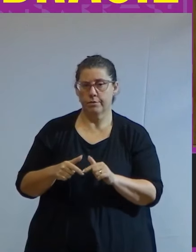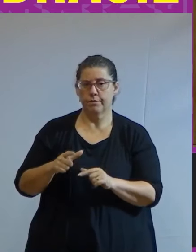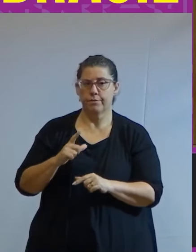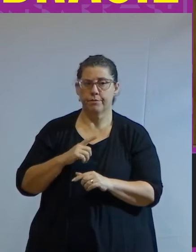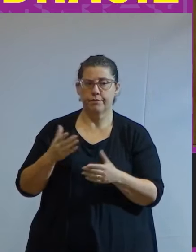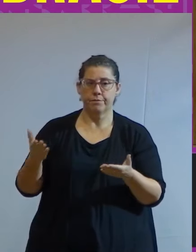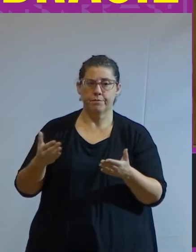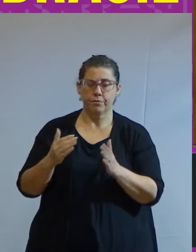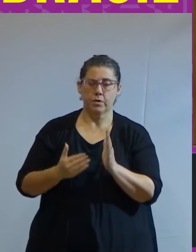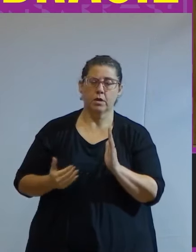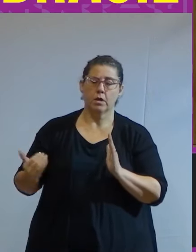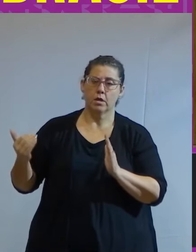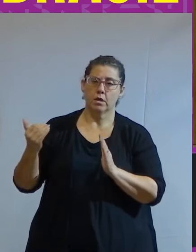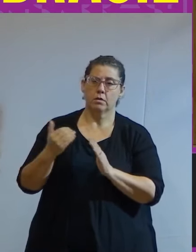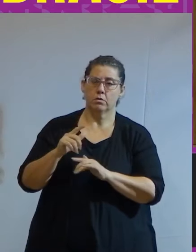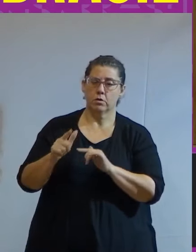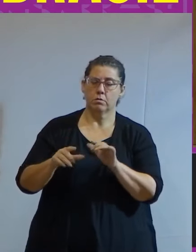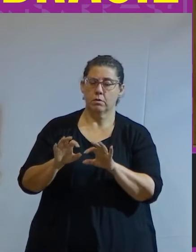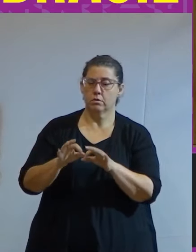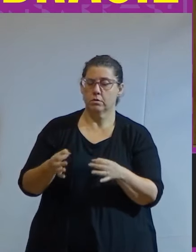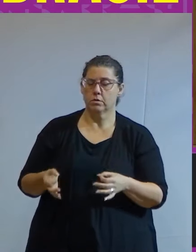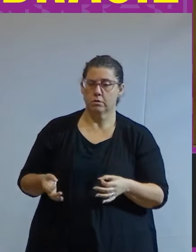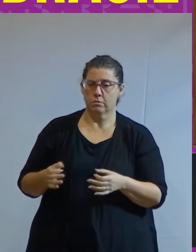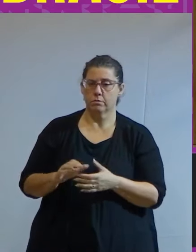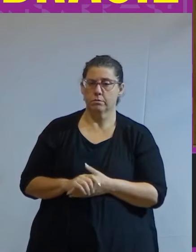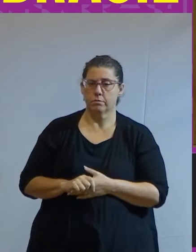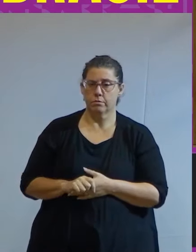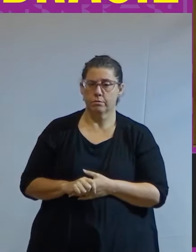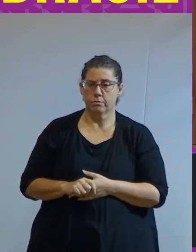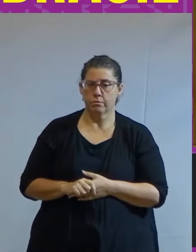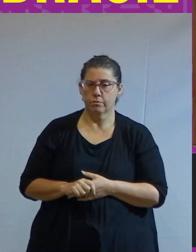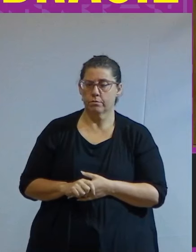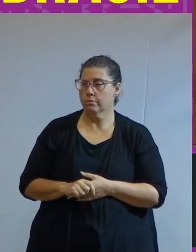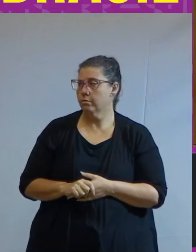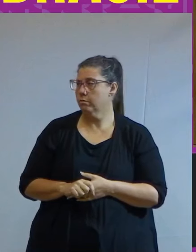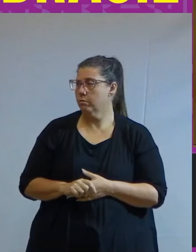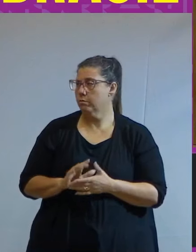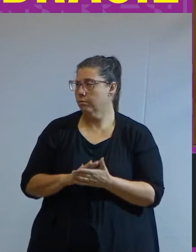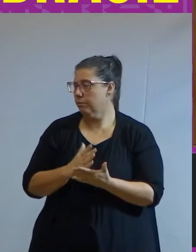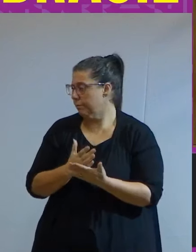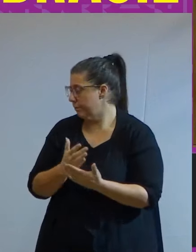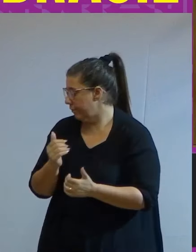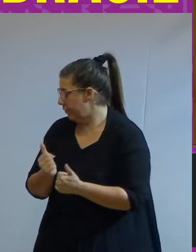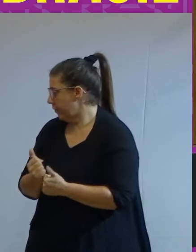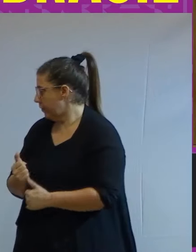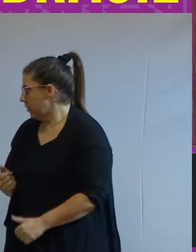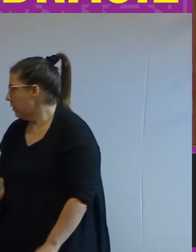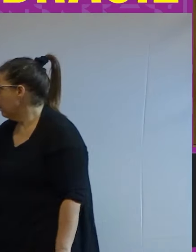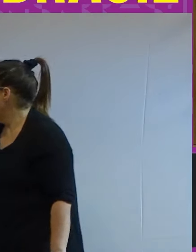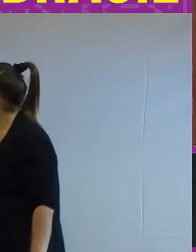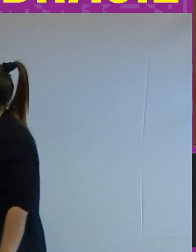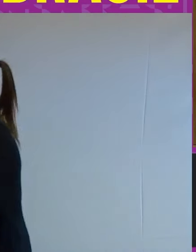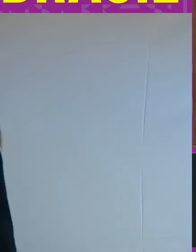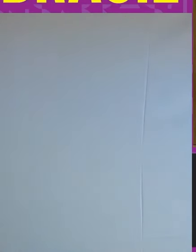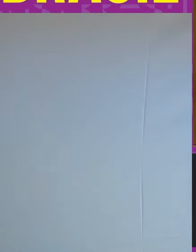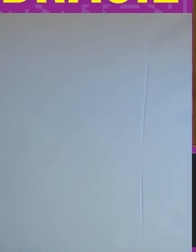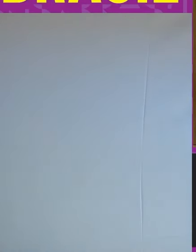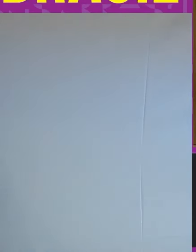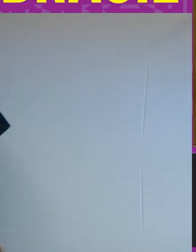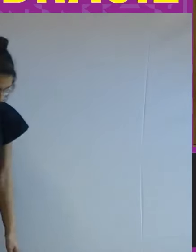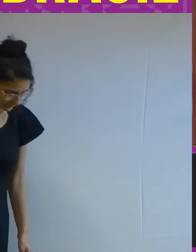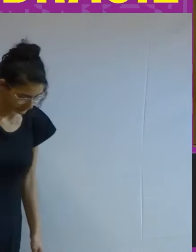encontram acima do trabalho simples dos não brancos do trabalho simples dos não brancos mas não é preciso